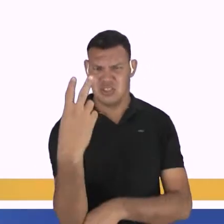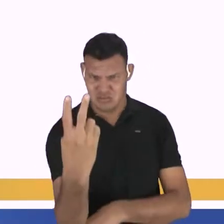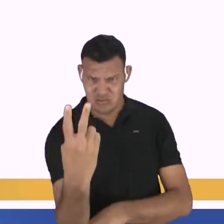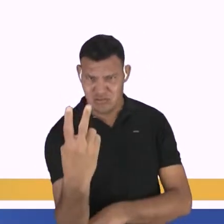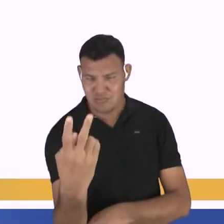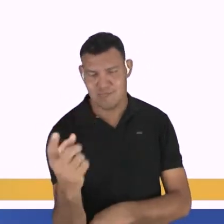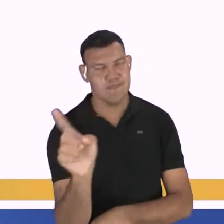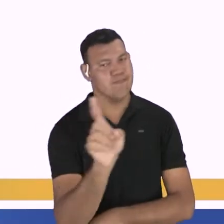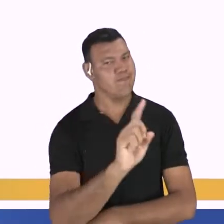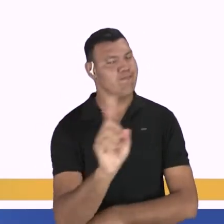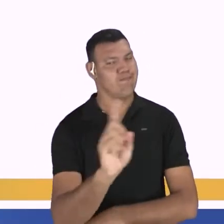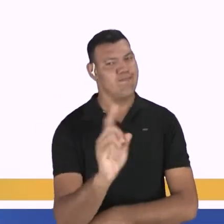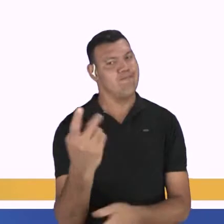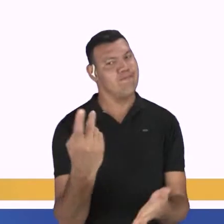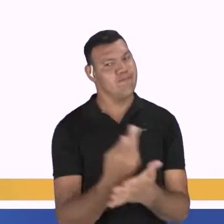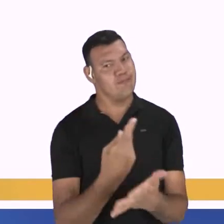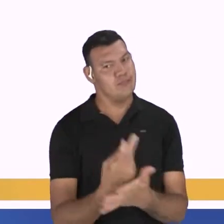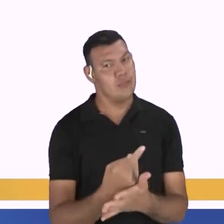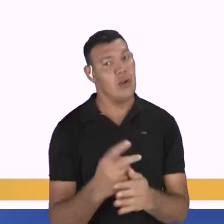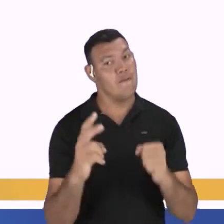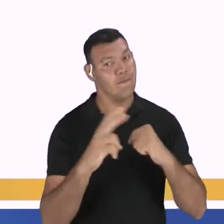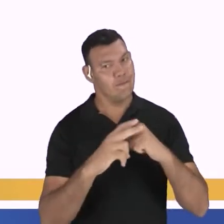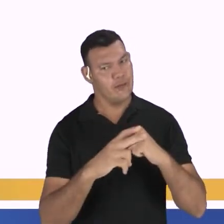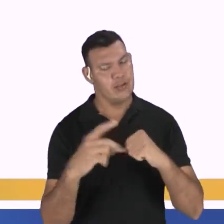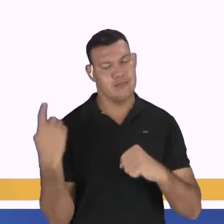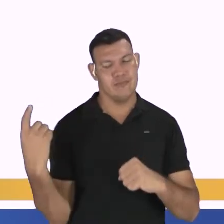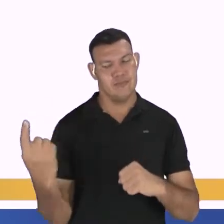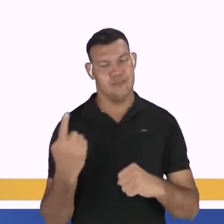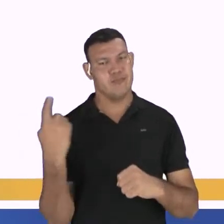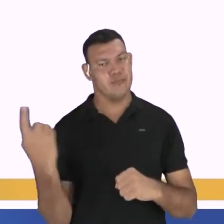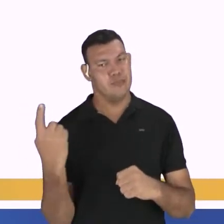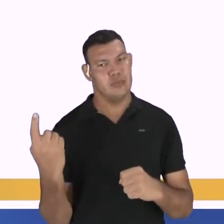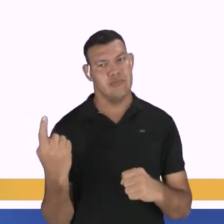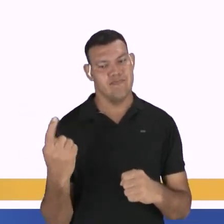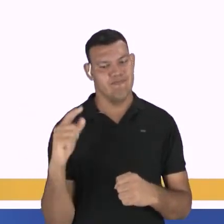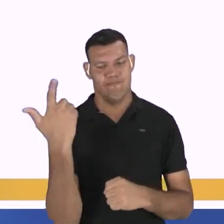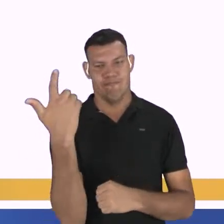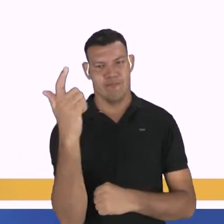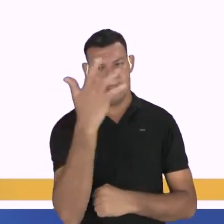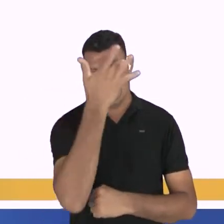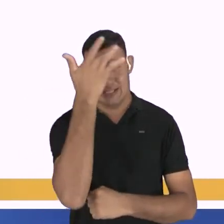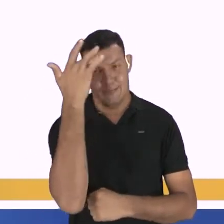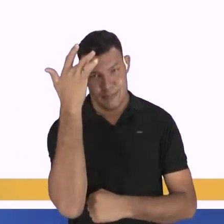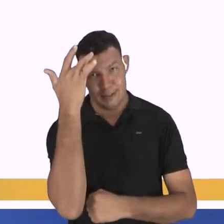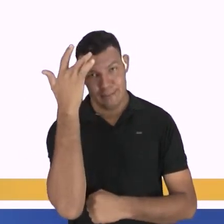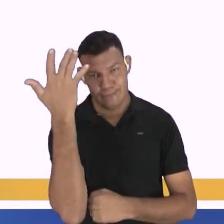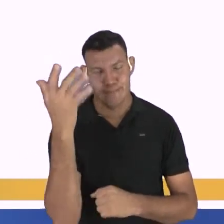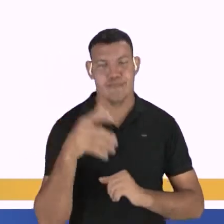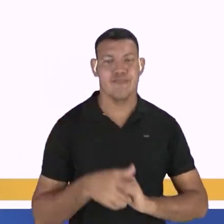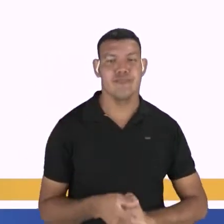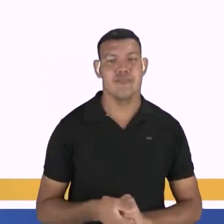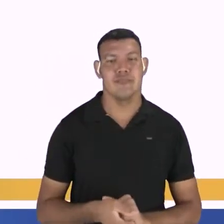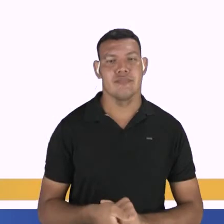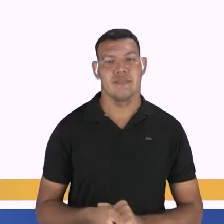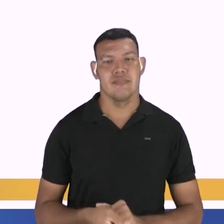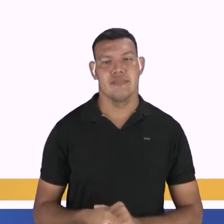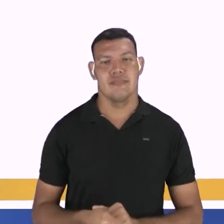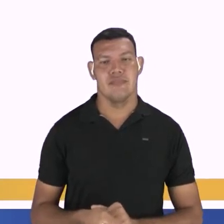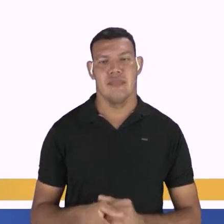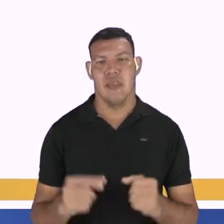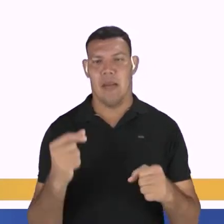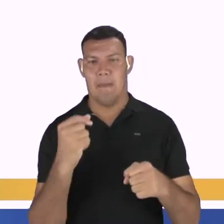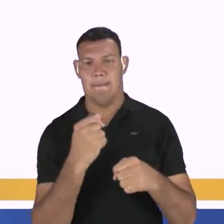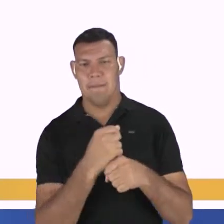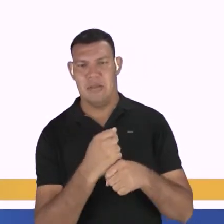dois anos. Verbo no singular, porque é impessoal. Não há um sujeito para ele. O sujeito não é dois